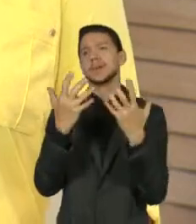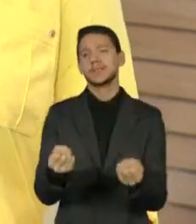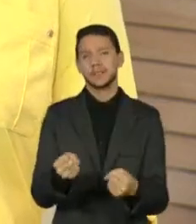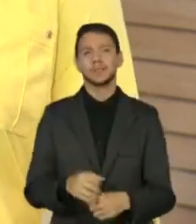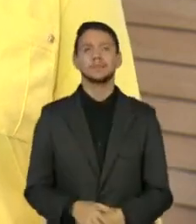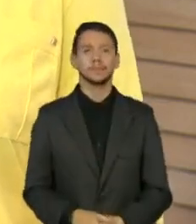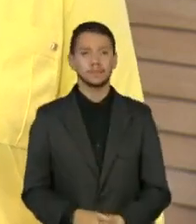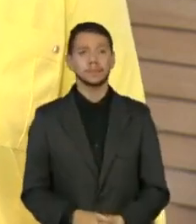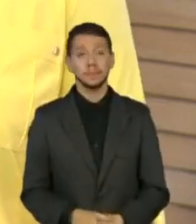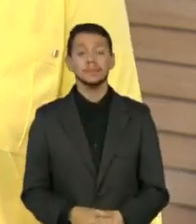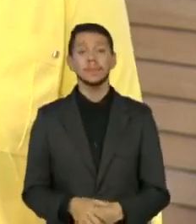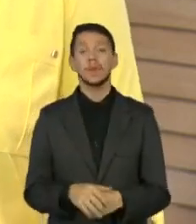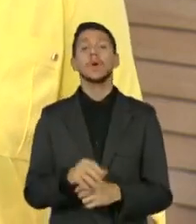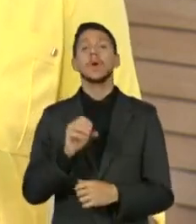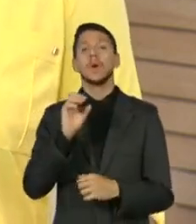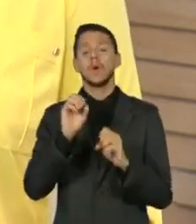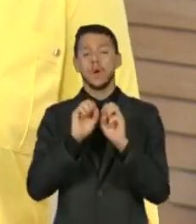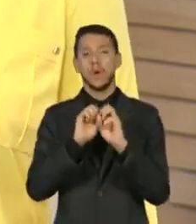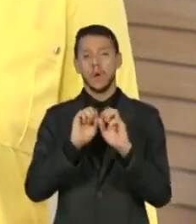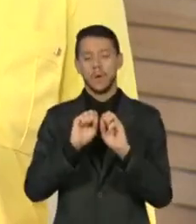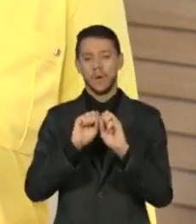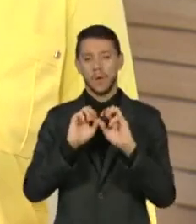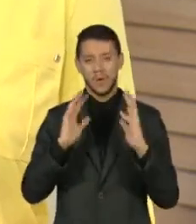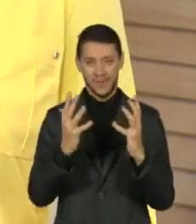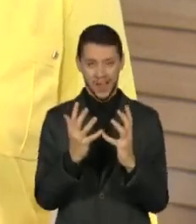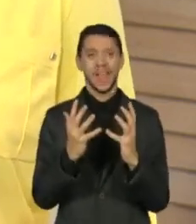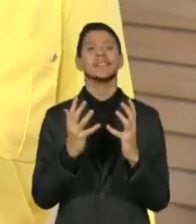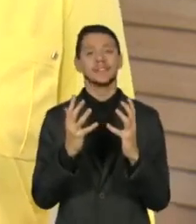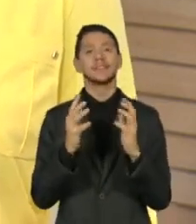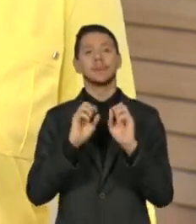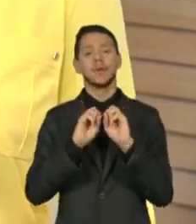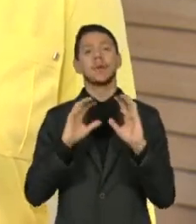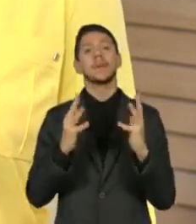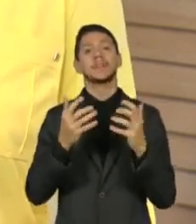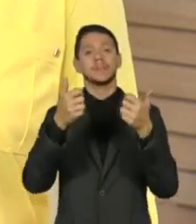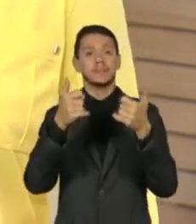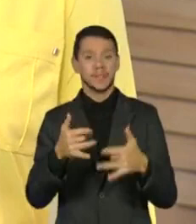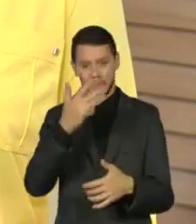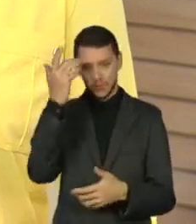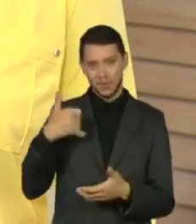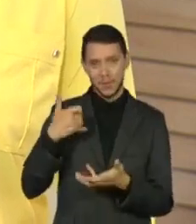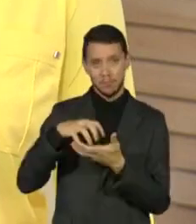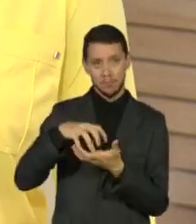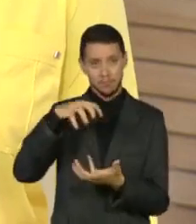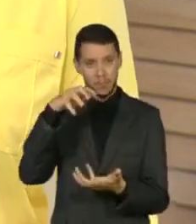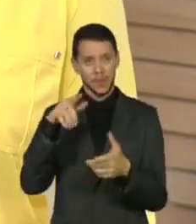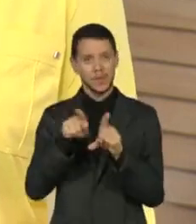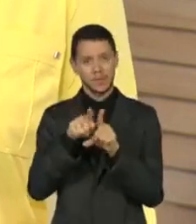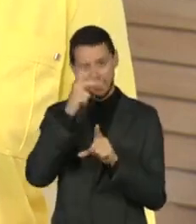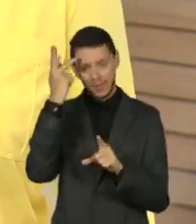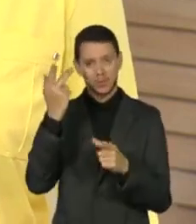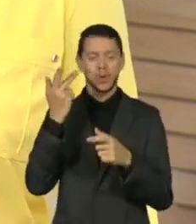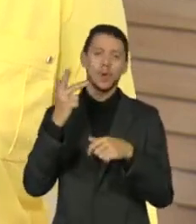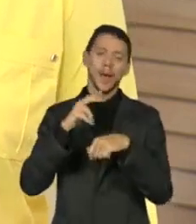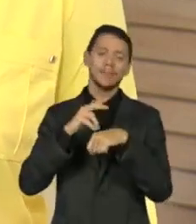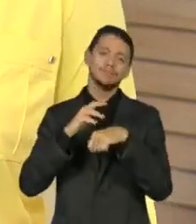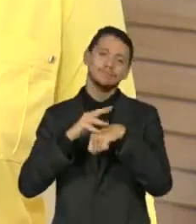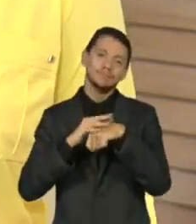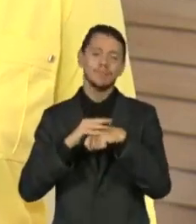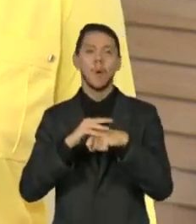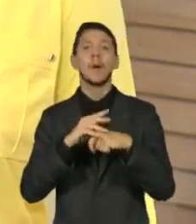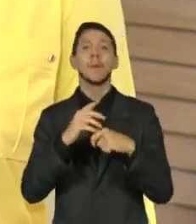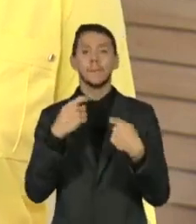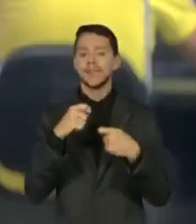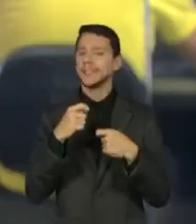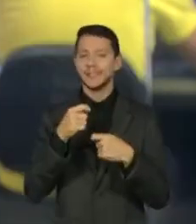A Organização Mundial de Saúde recomenda que idosos e pessoas com comorbidades devem suspender as viagens por conta da